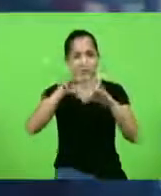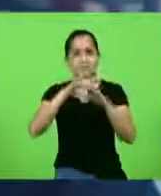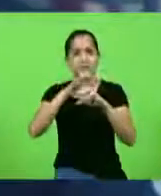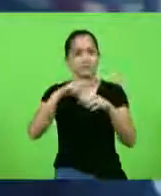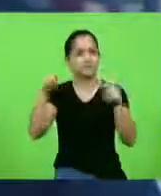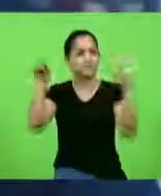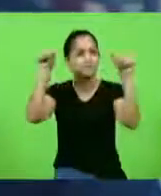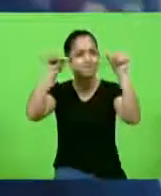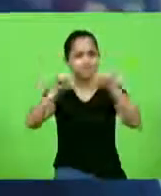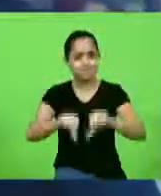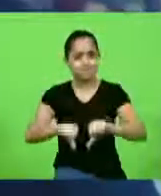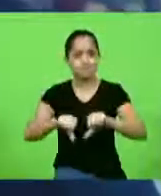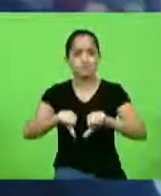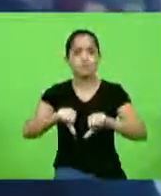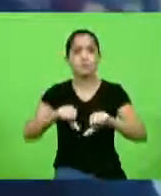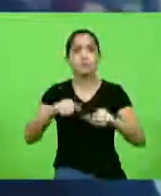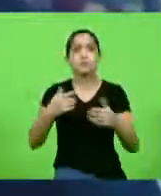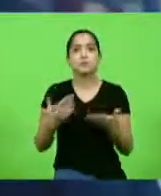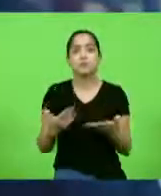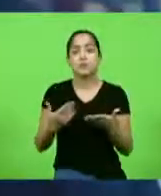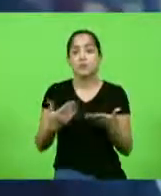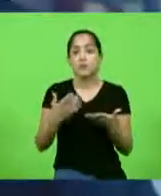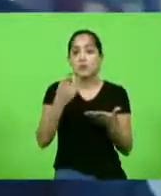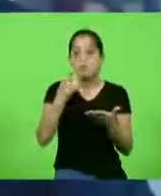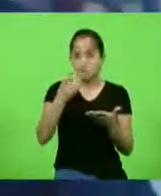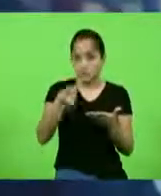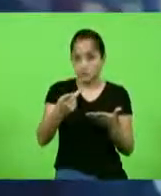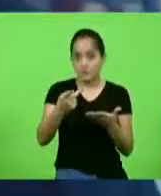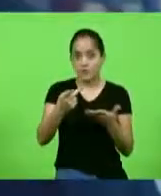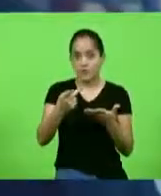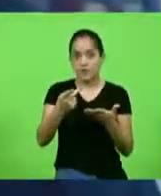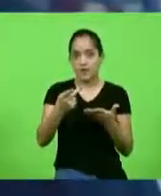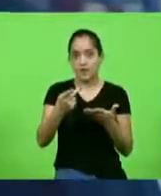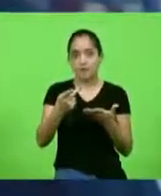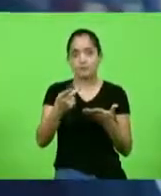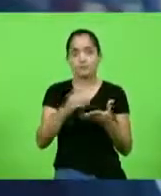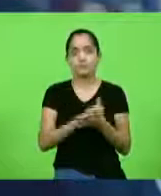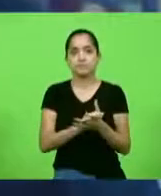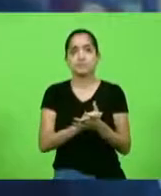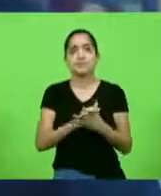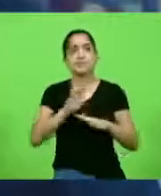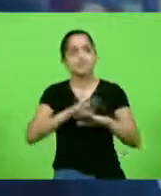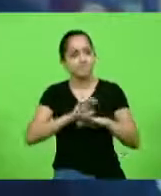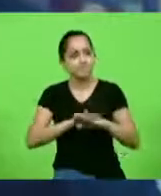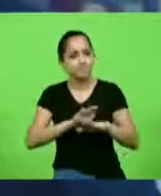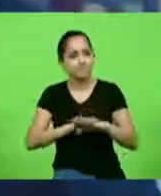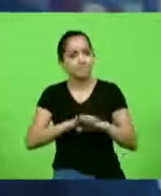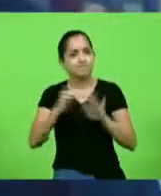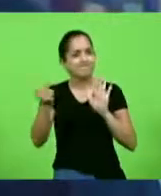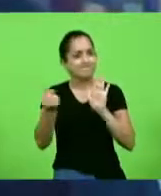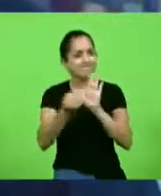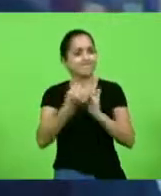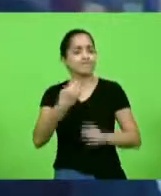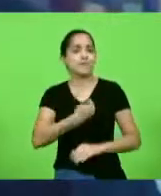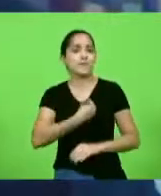mais sombrio de todos. Eu posso falar com propriedade de quem teve a vida marcada